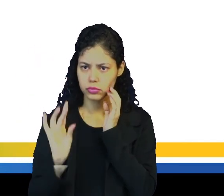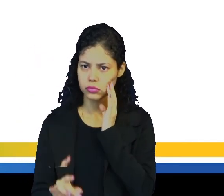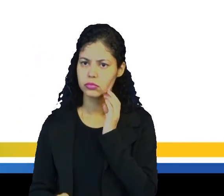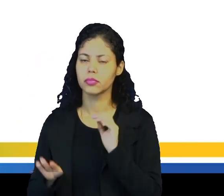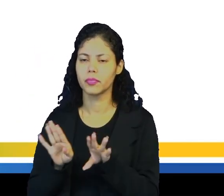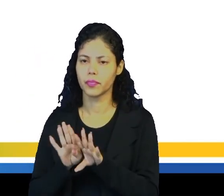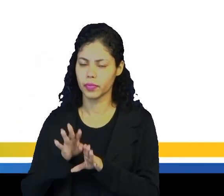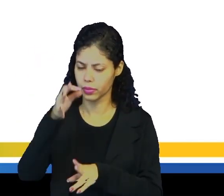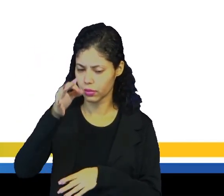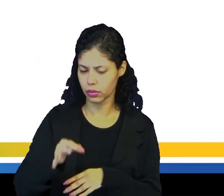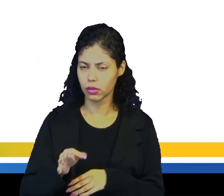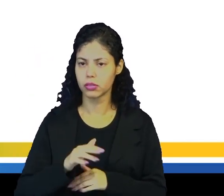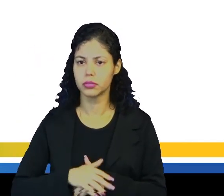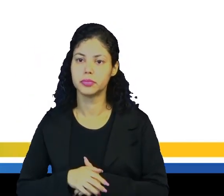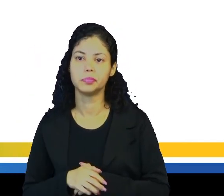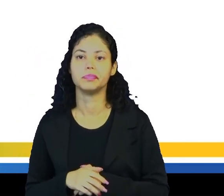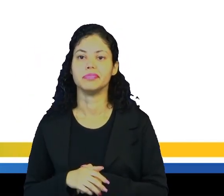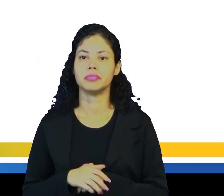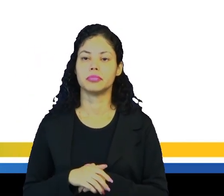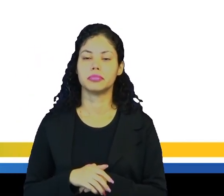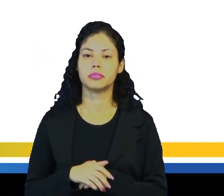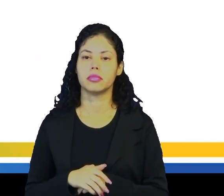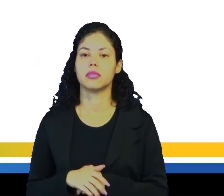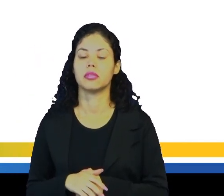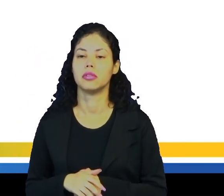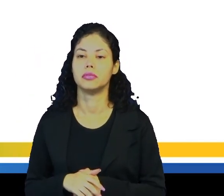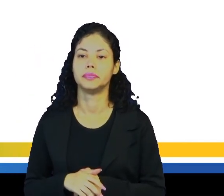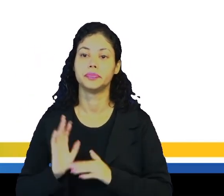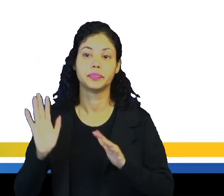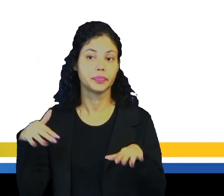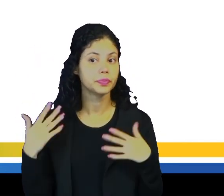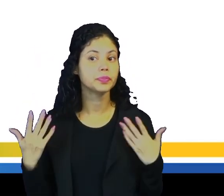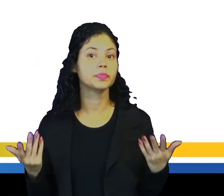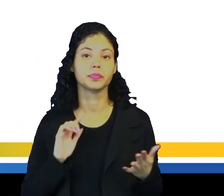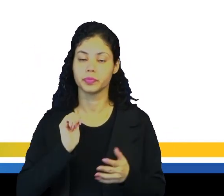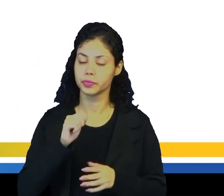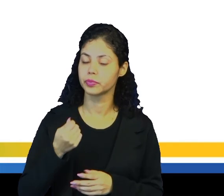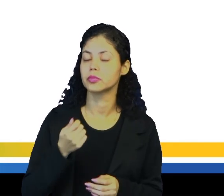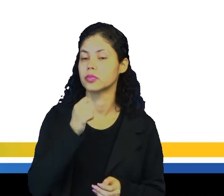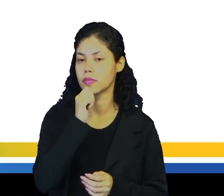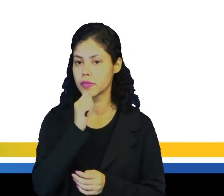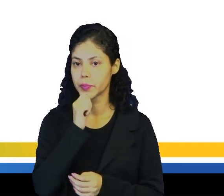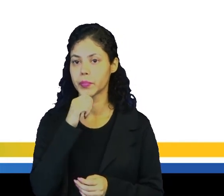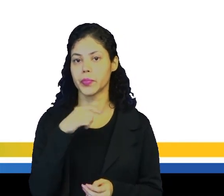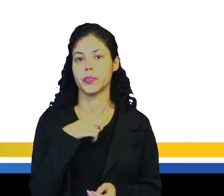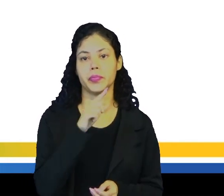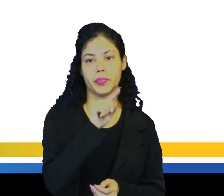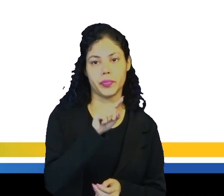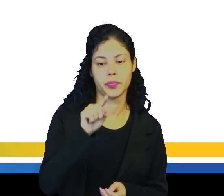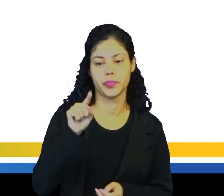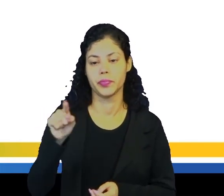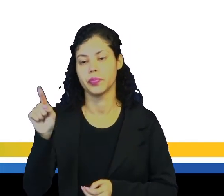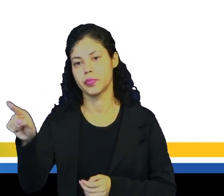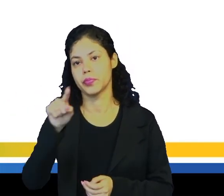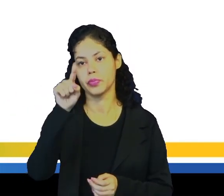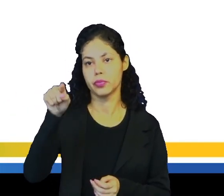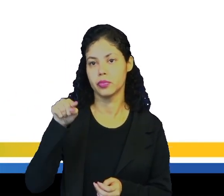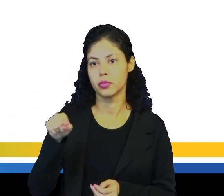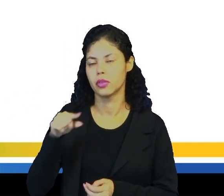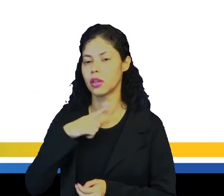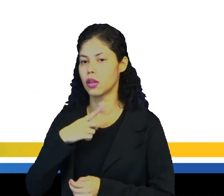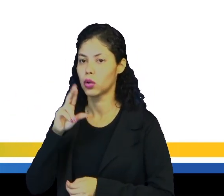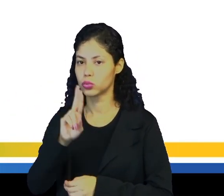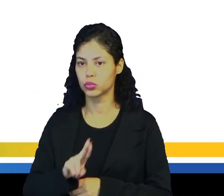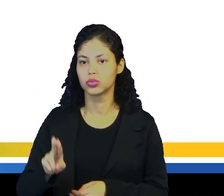a pontuação correta, gente? Quais sinais ali de pontuação nós